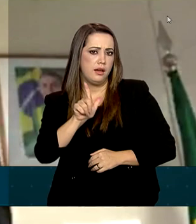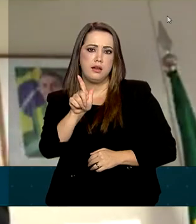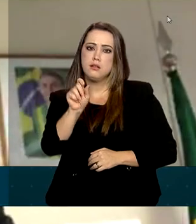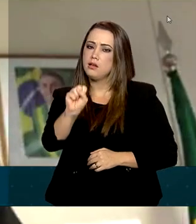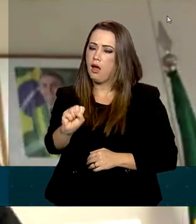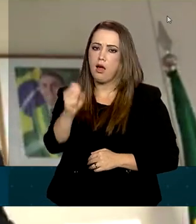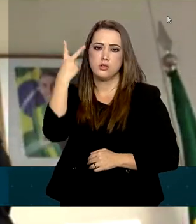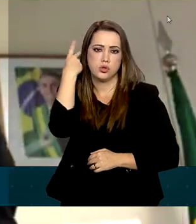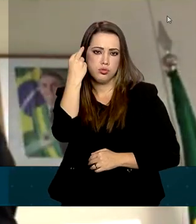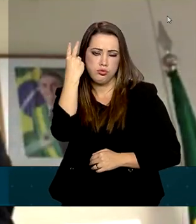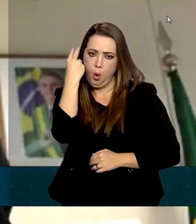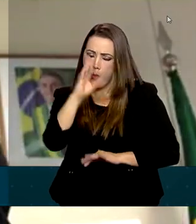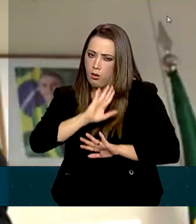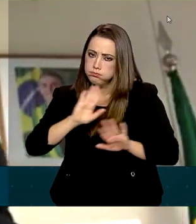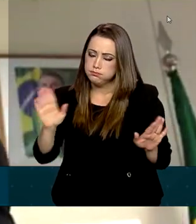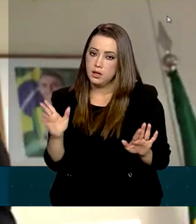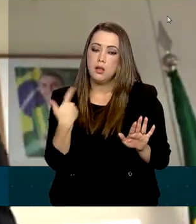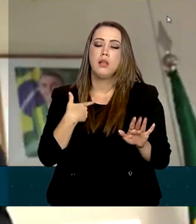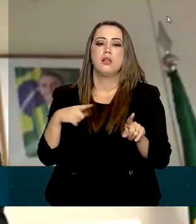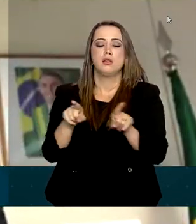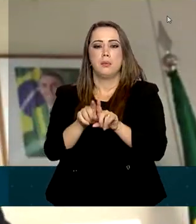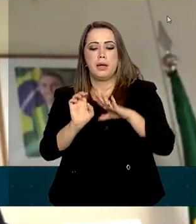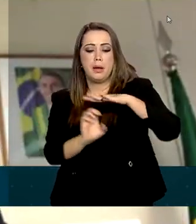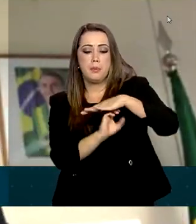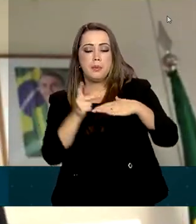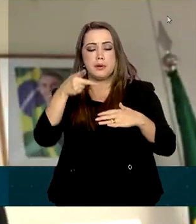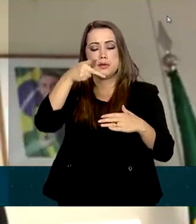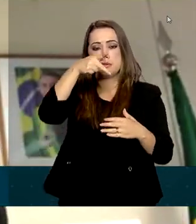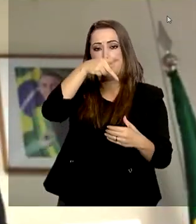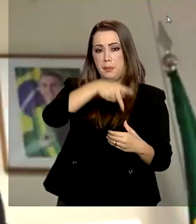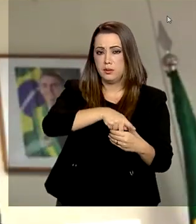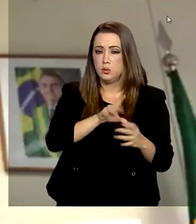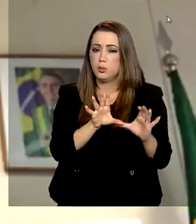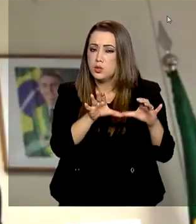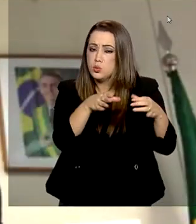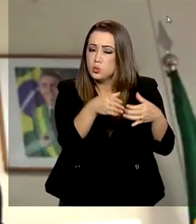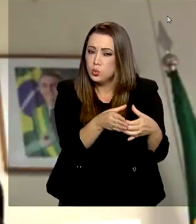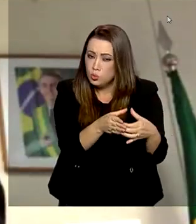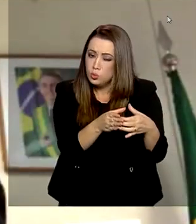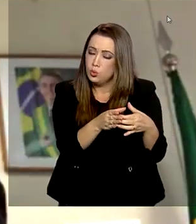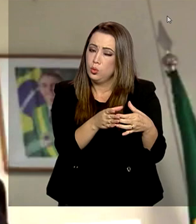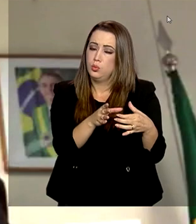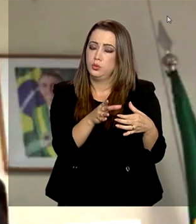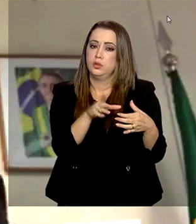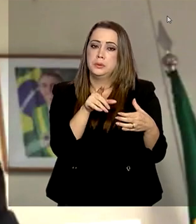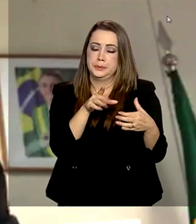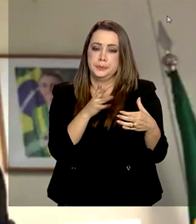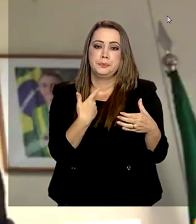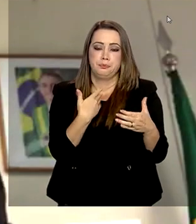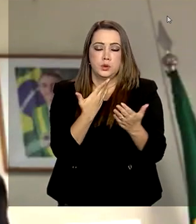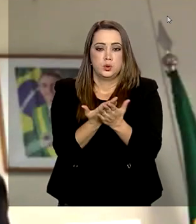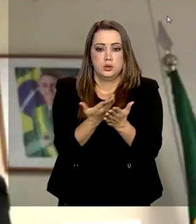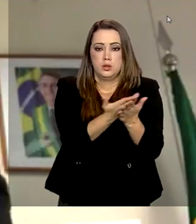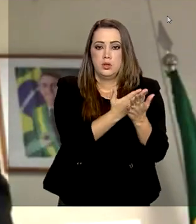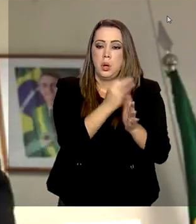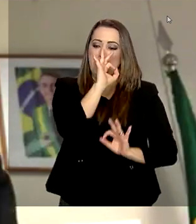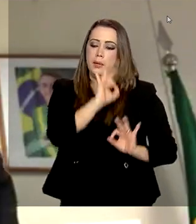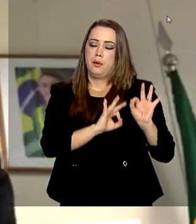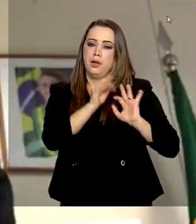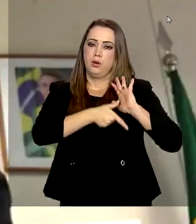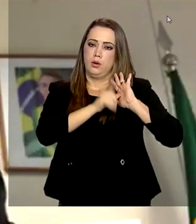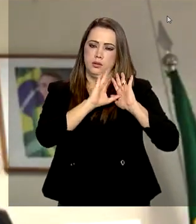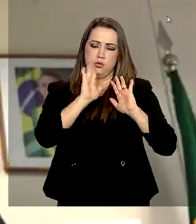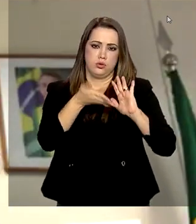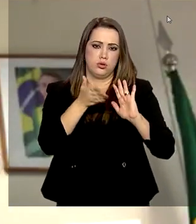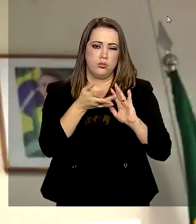Petrobras também, que trabalha junto conosco no Comitê de Crise, ela se preparou e